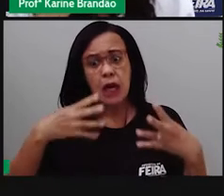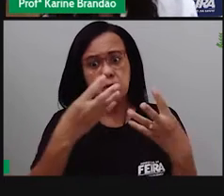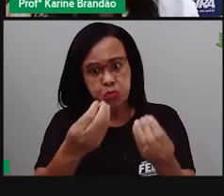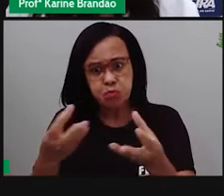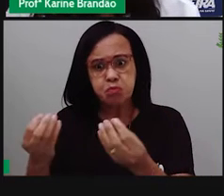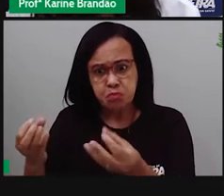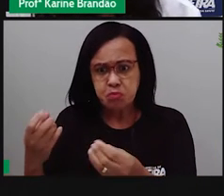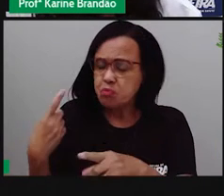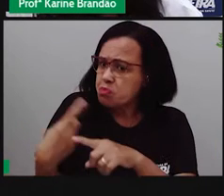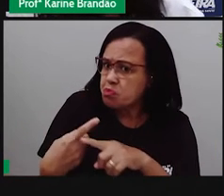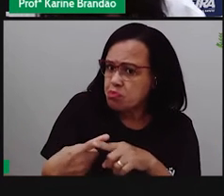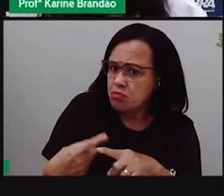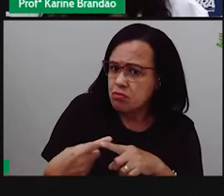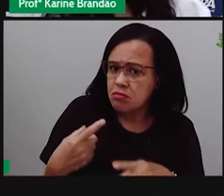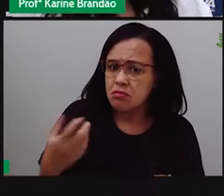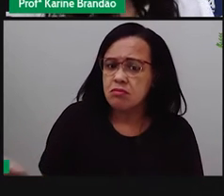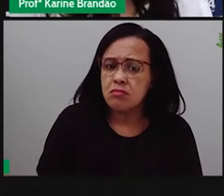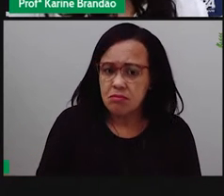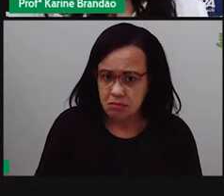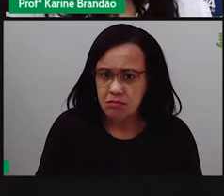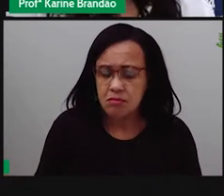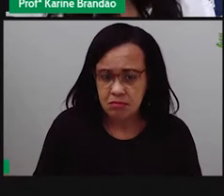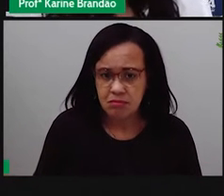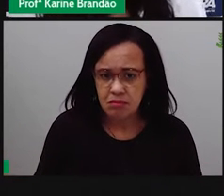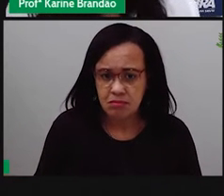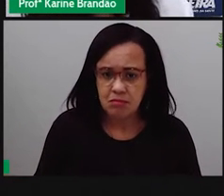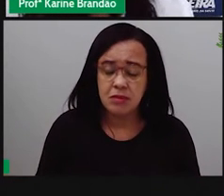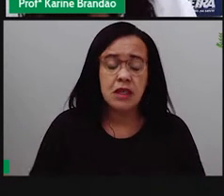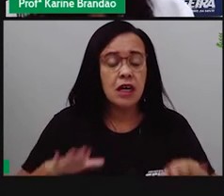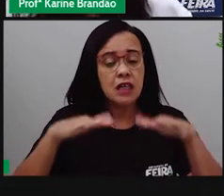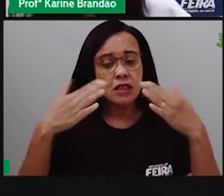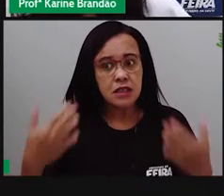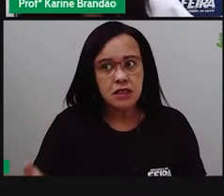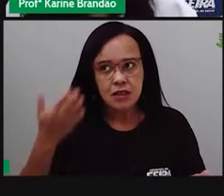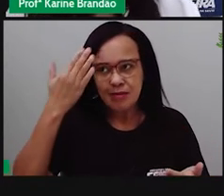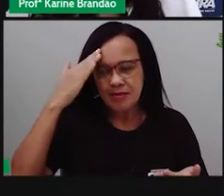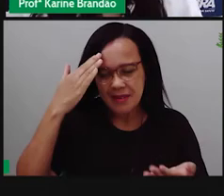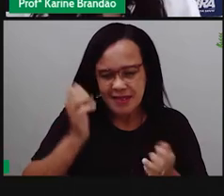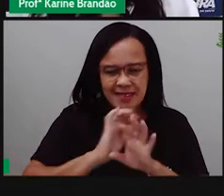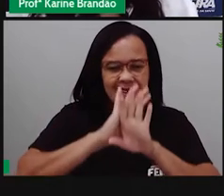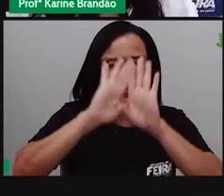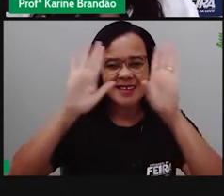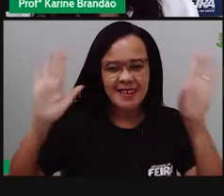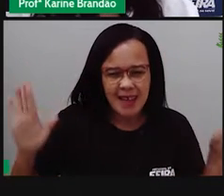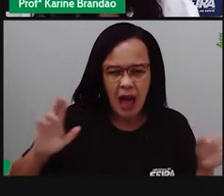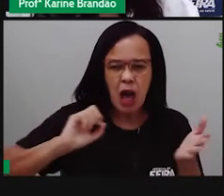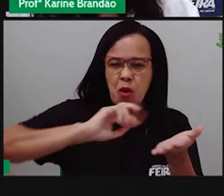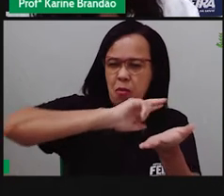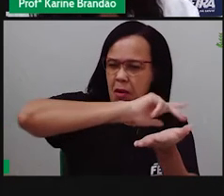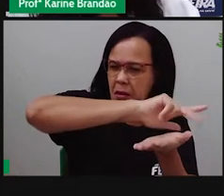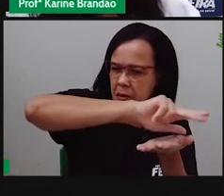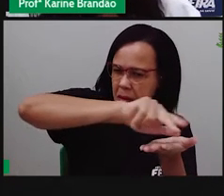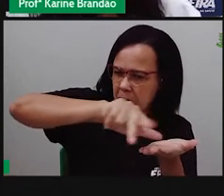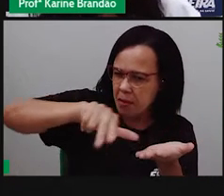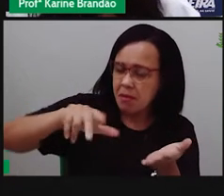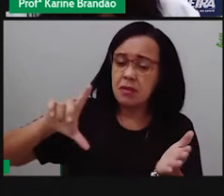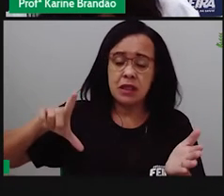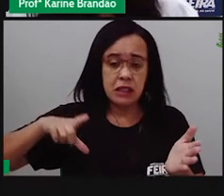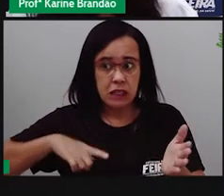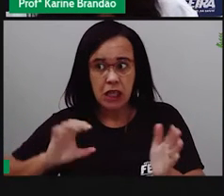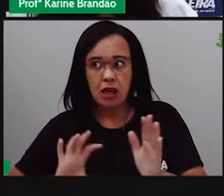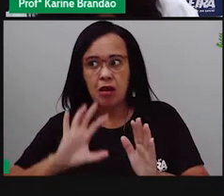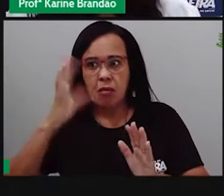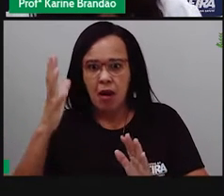isso? E aí então, para que a gente possa entender como essa diversidade, ela está aí acontecendo na